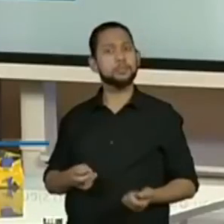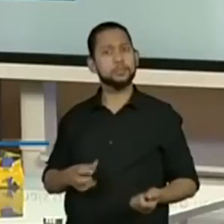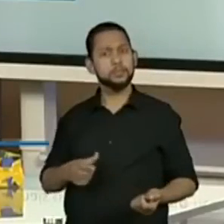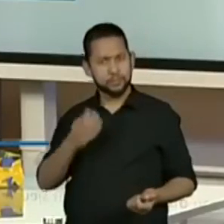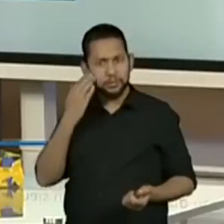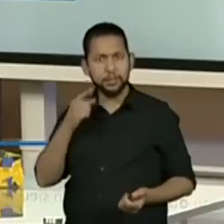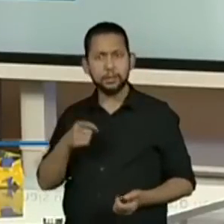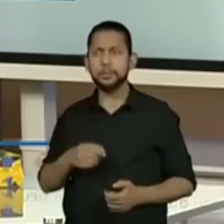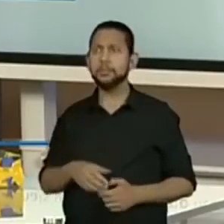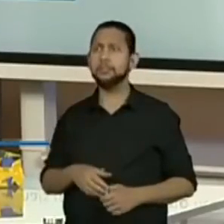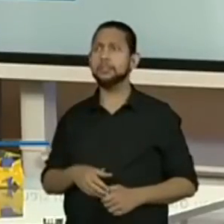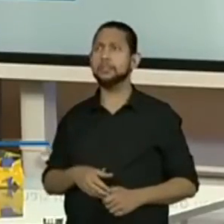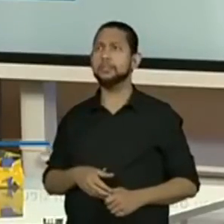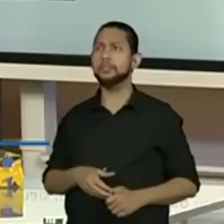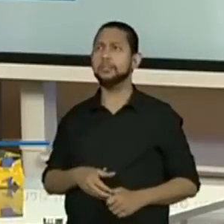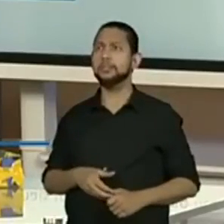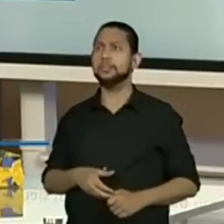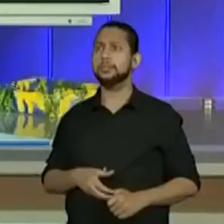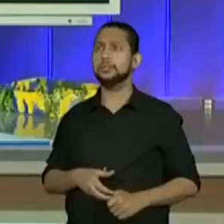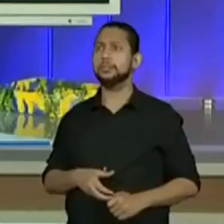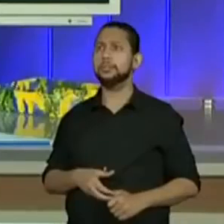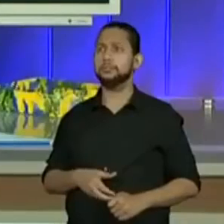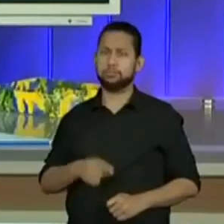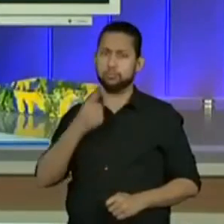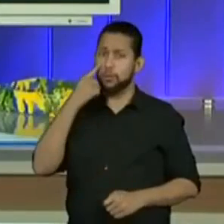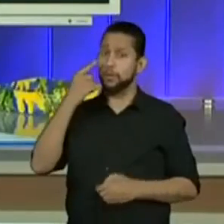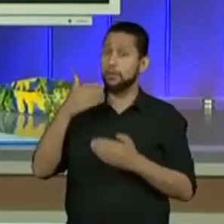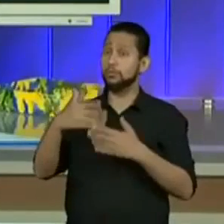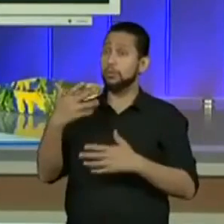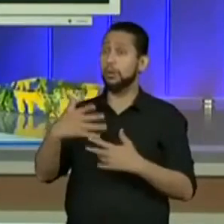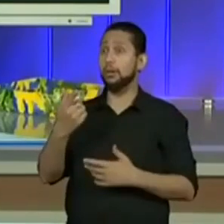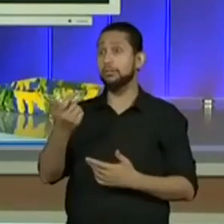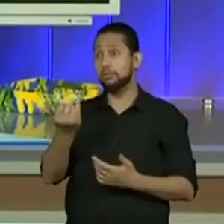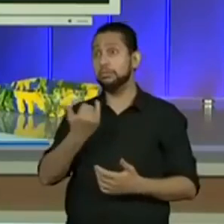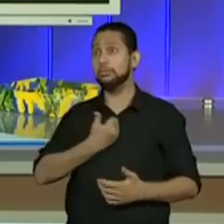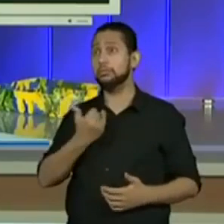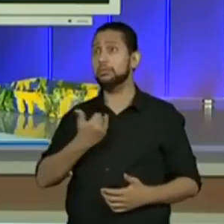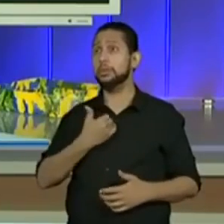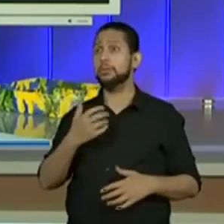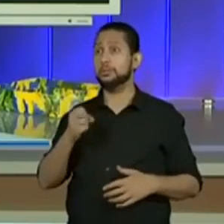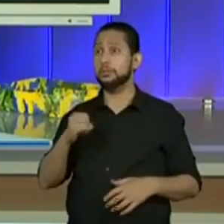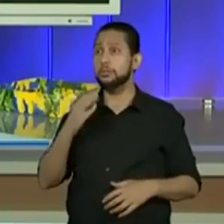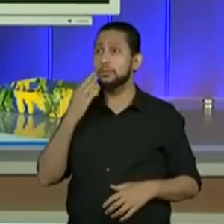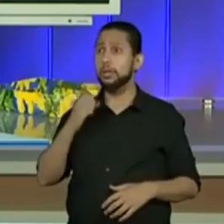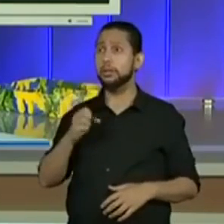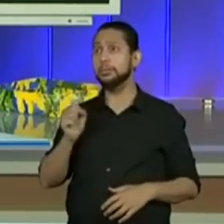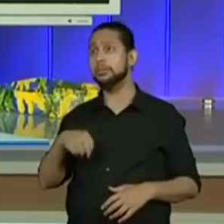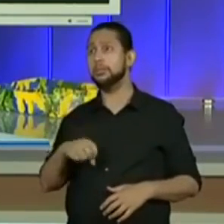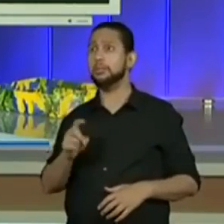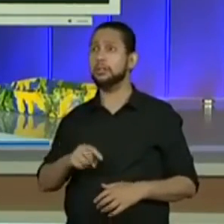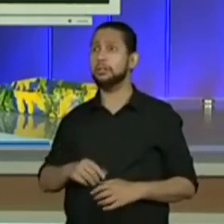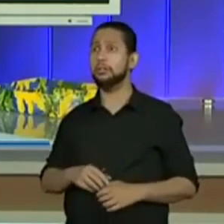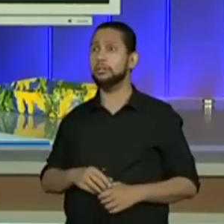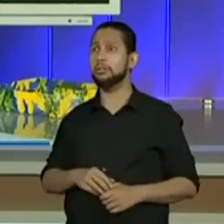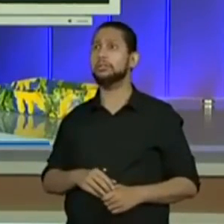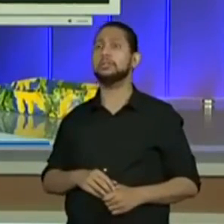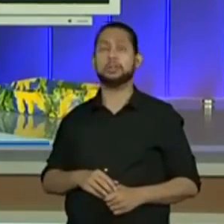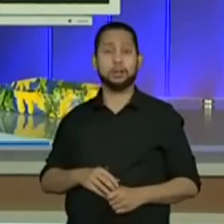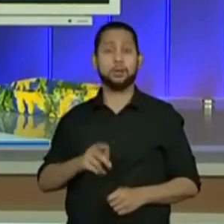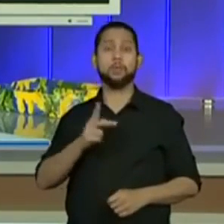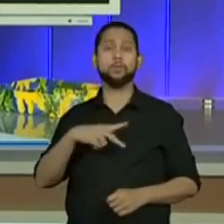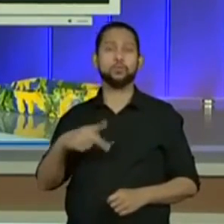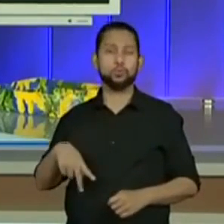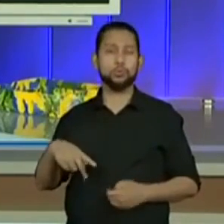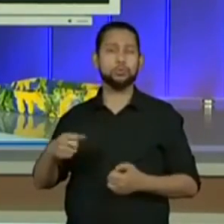aí já sabe? E aí, algum aluno sabe? Sim, não, ó, a professora Meire, a professora